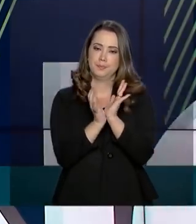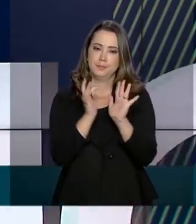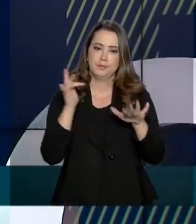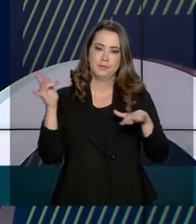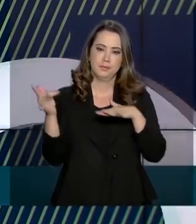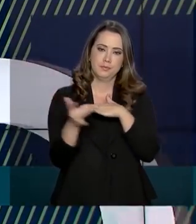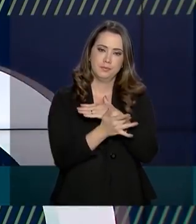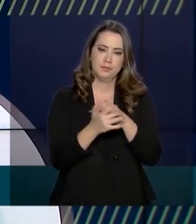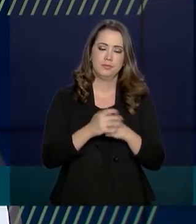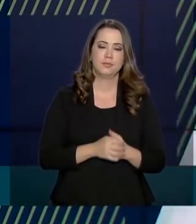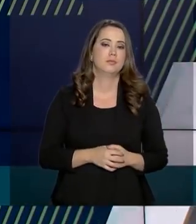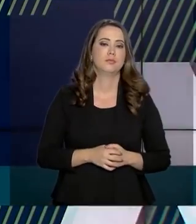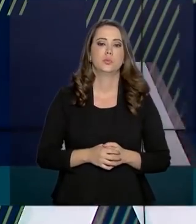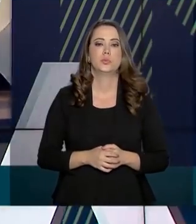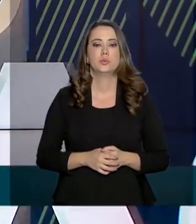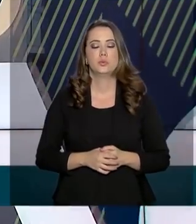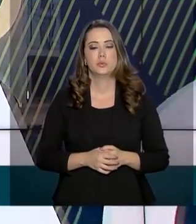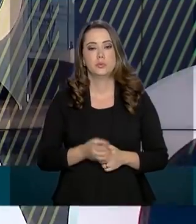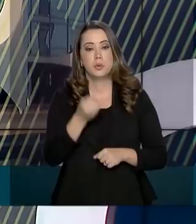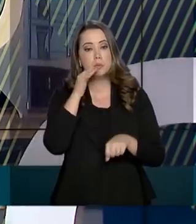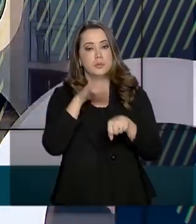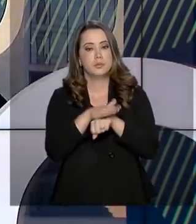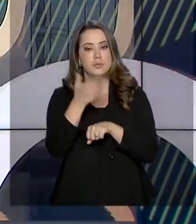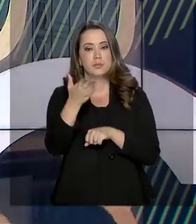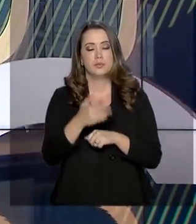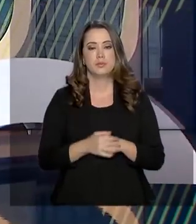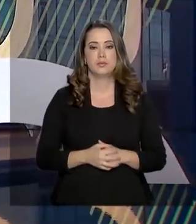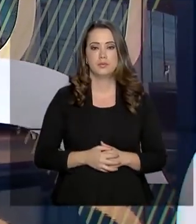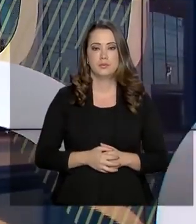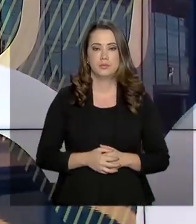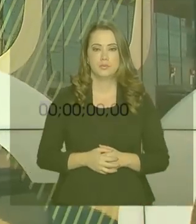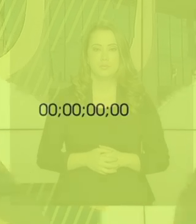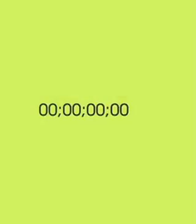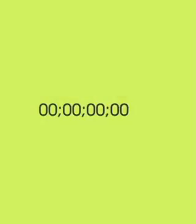também pelas nossas redes sociais. Uma boa noite para você.